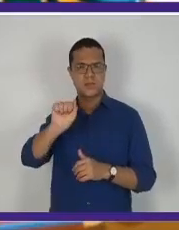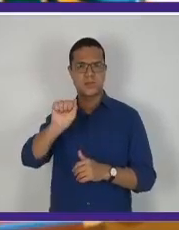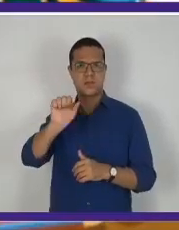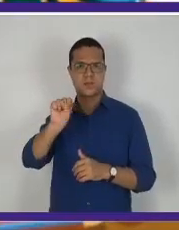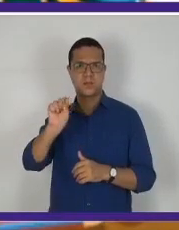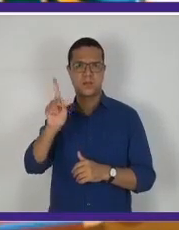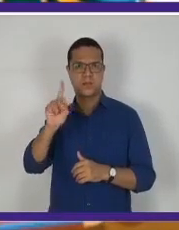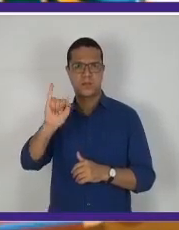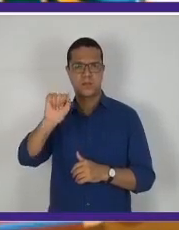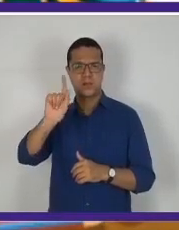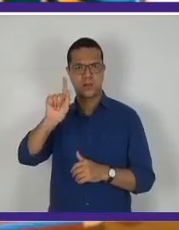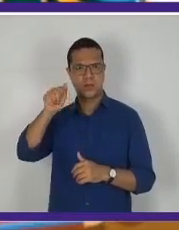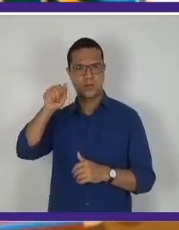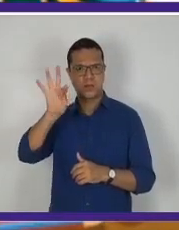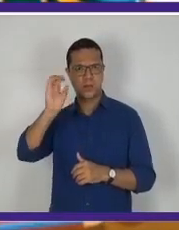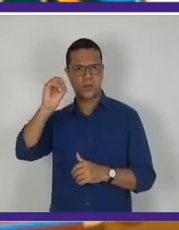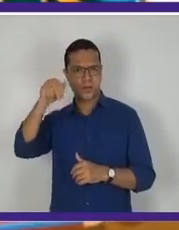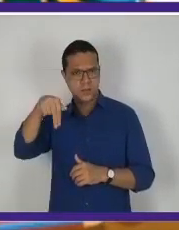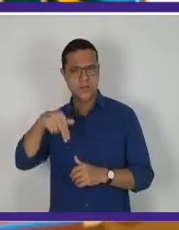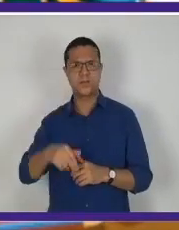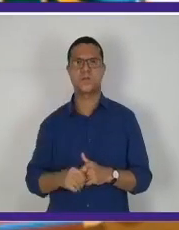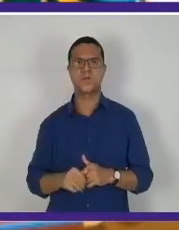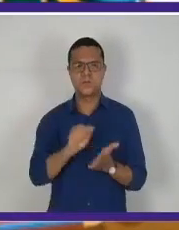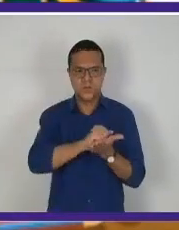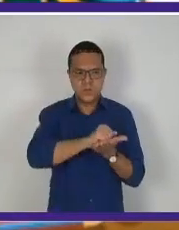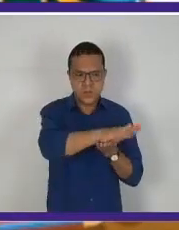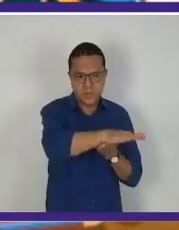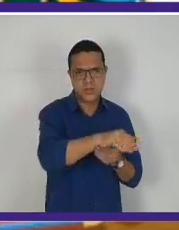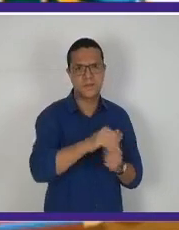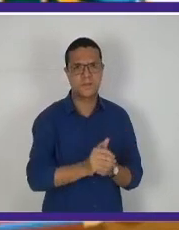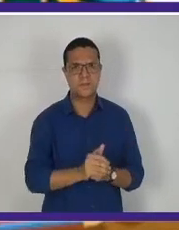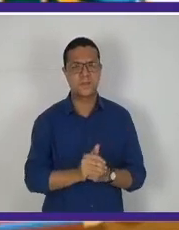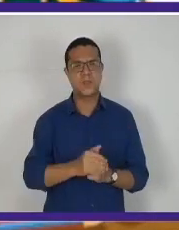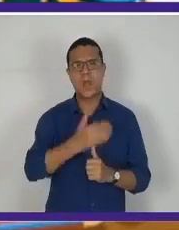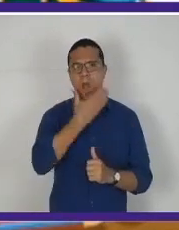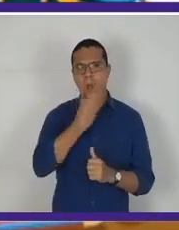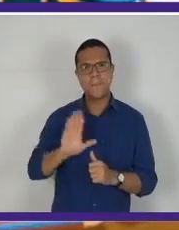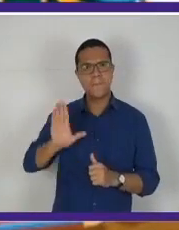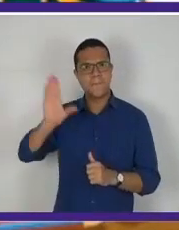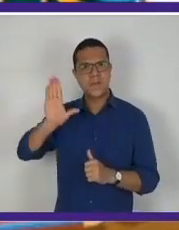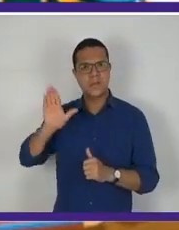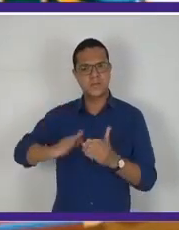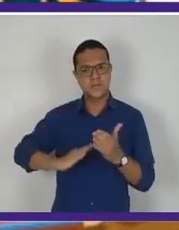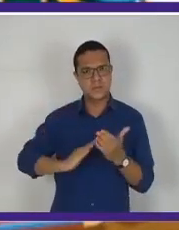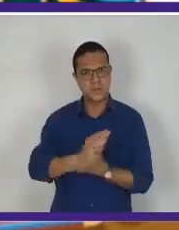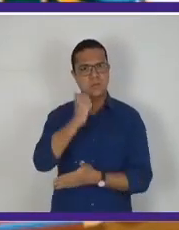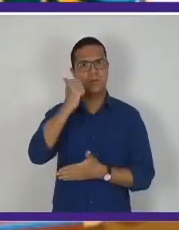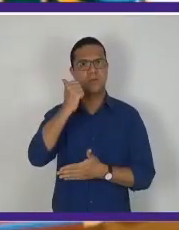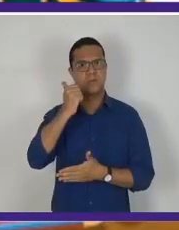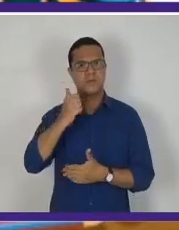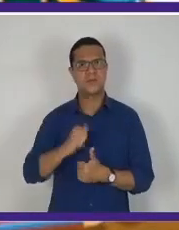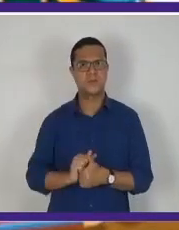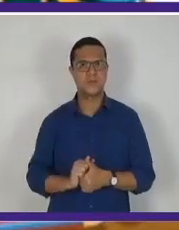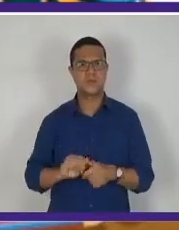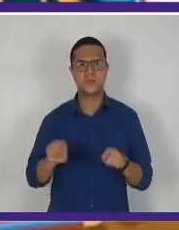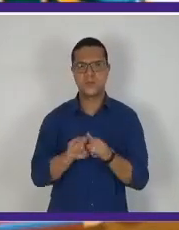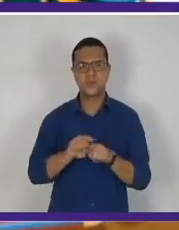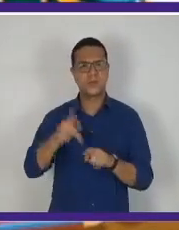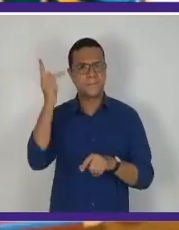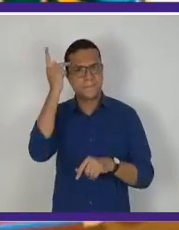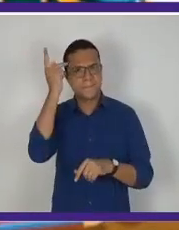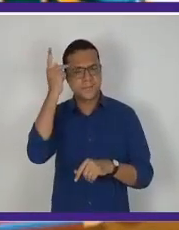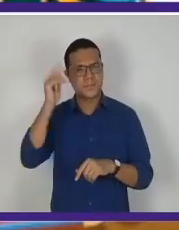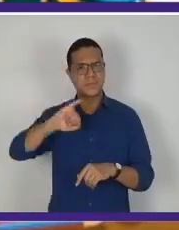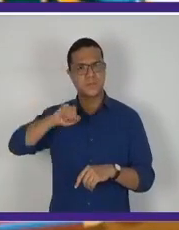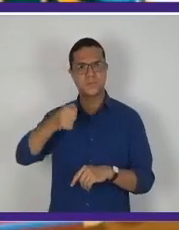deposto. O candidato apoiado por ele, vencedor nas eleições de 1930, Júlio Prestes, também era paulista.